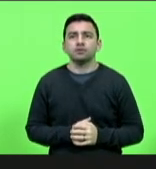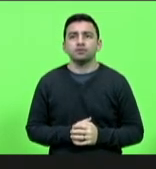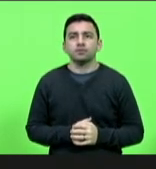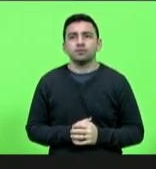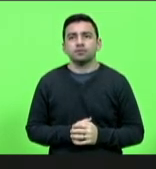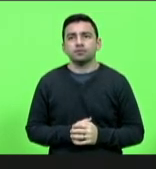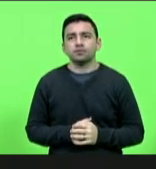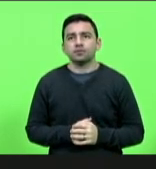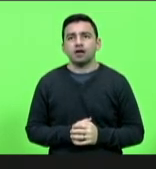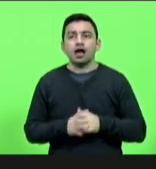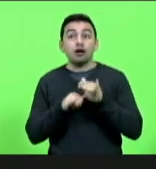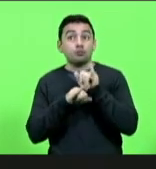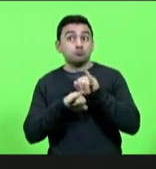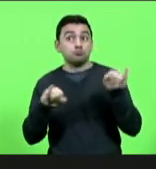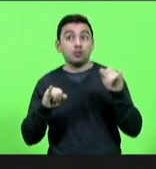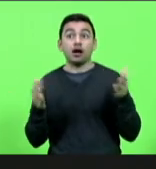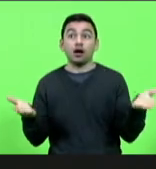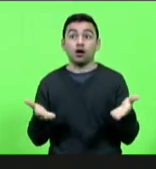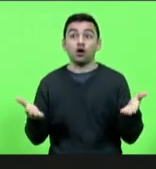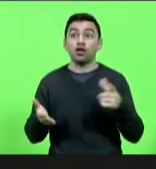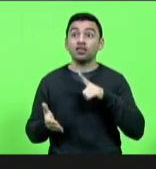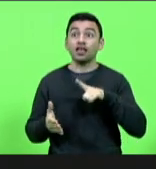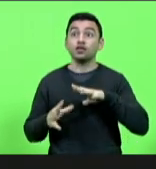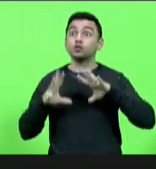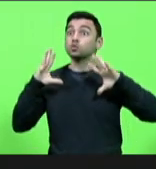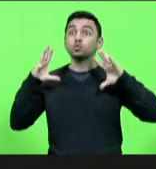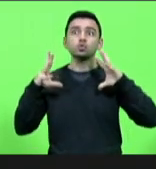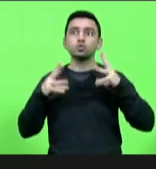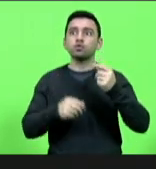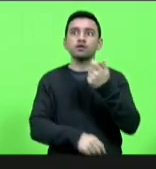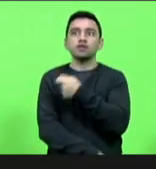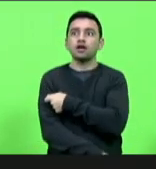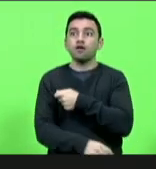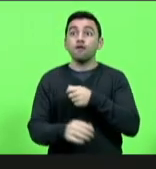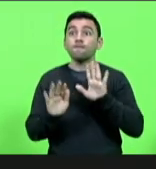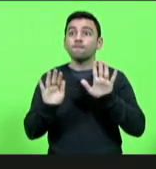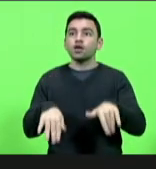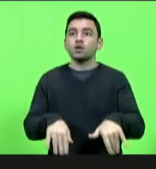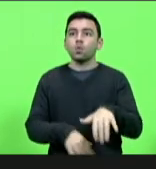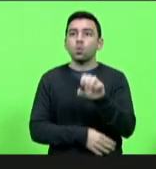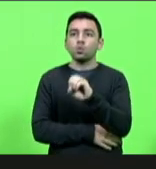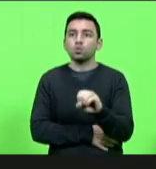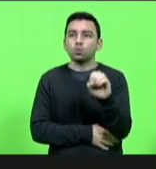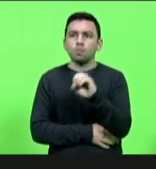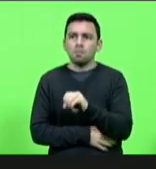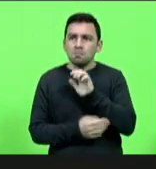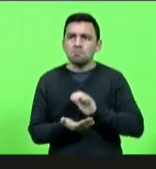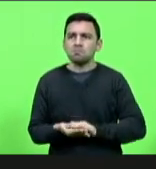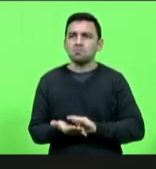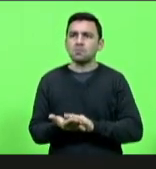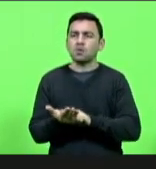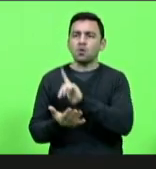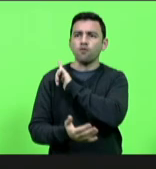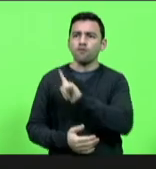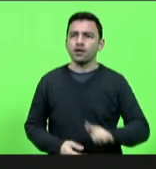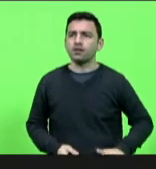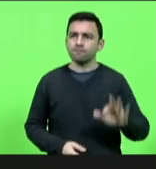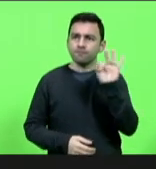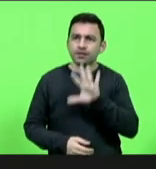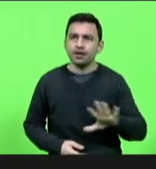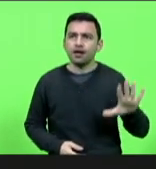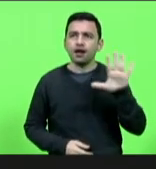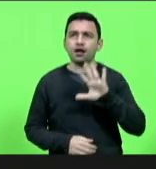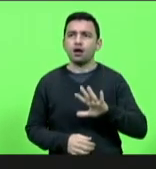anuncia-se que agora nós teremos todos vacinados agora no final de outubro parabéns governo federal parabéns